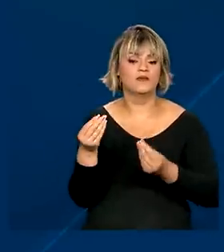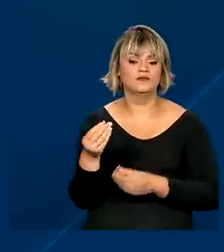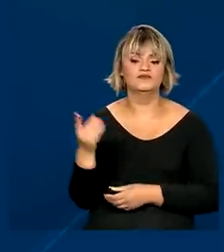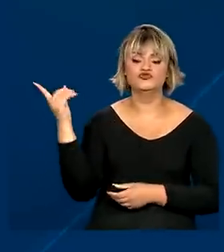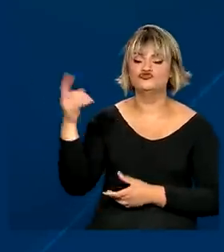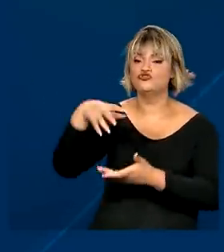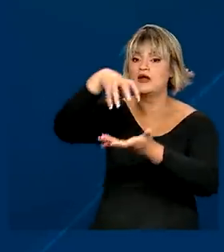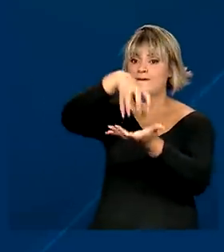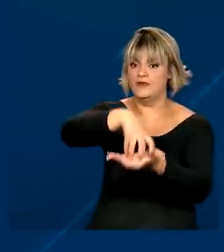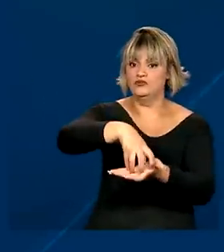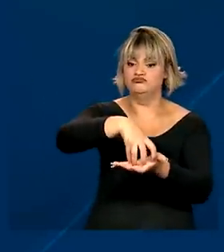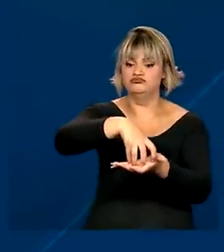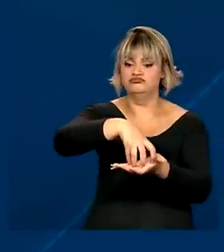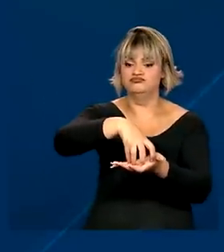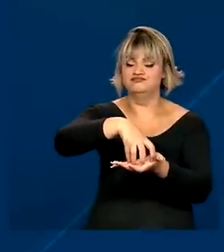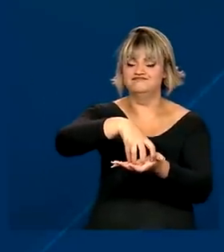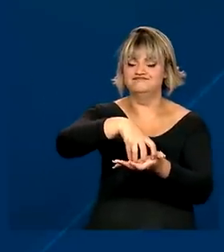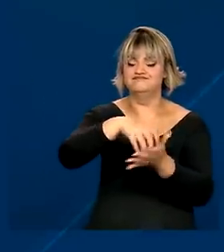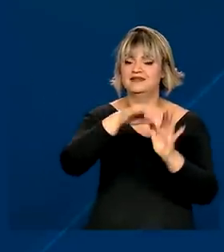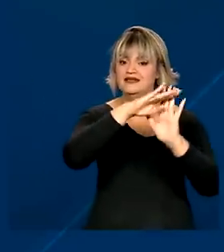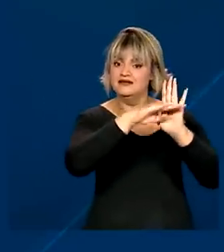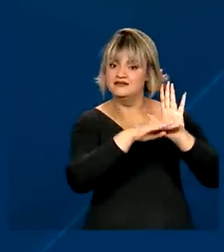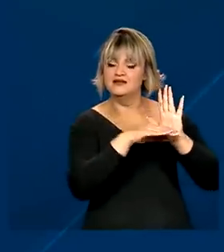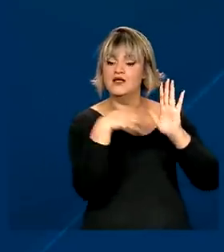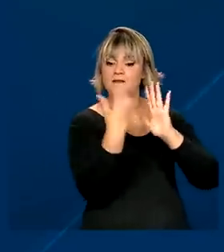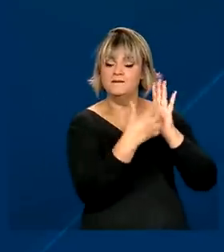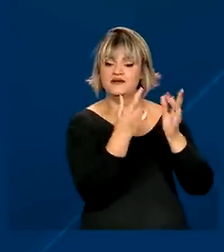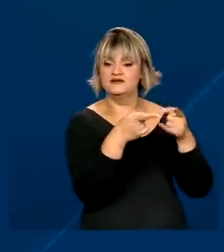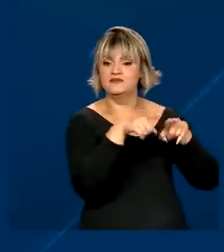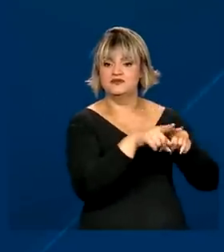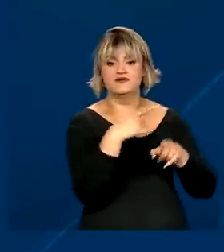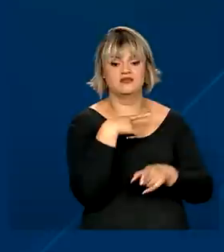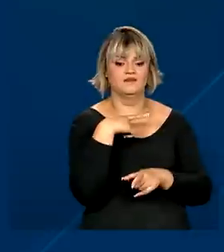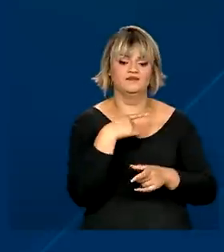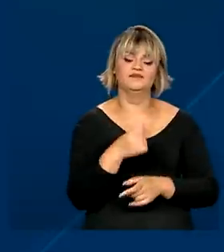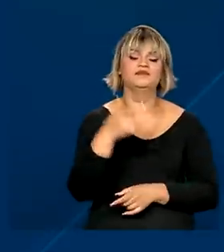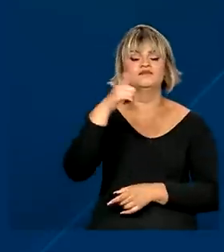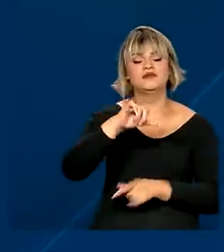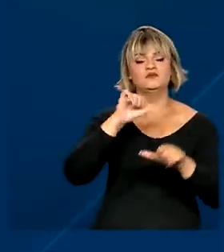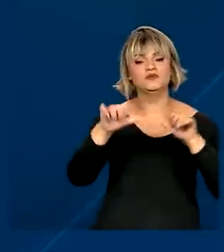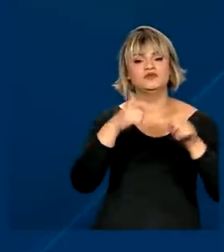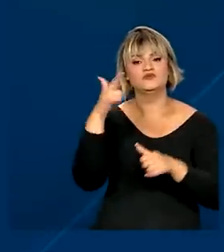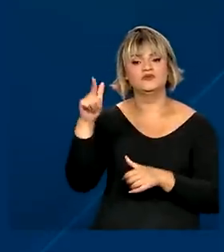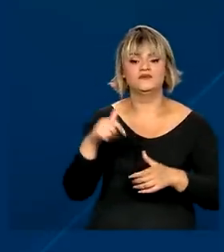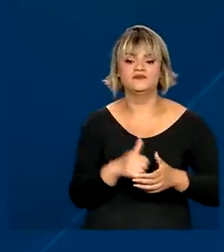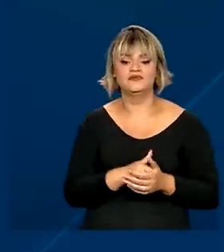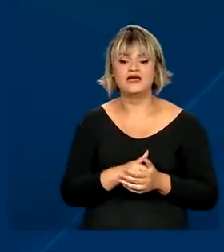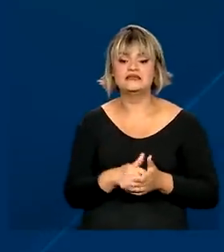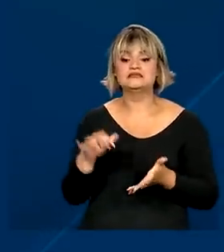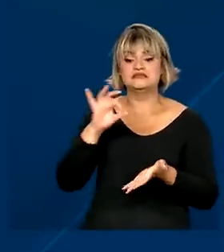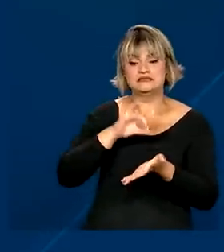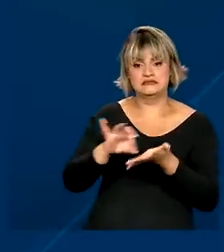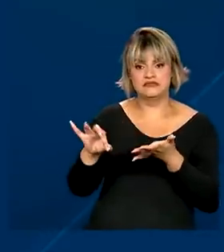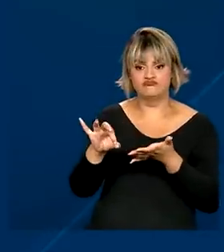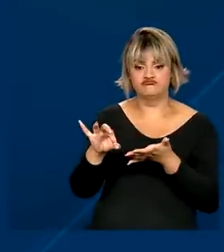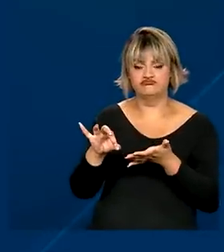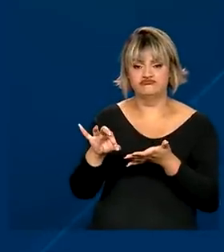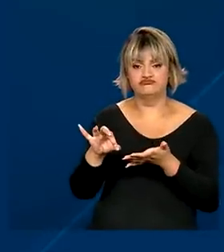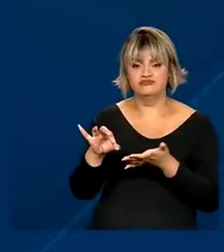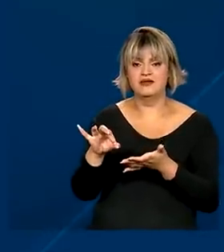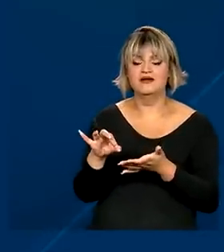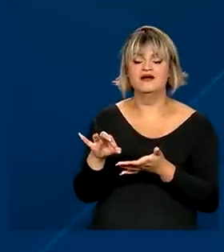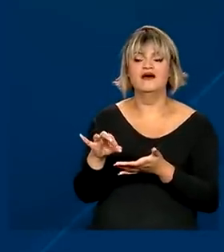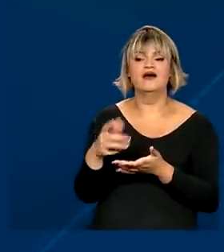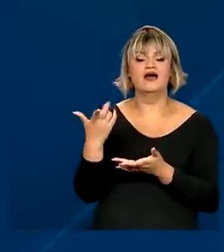na matriz, apenas listando as empresas filiais. Outra mudança é que a inscrição e o credenciamento